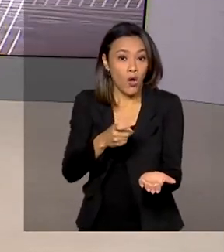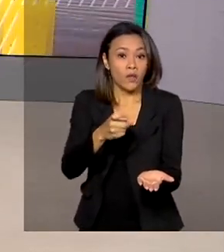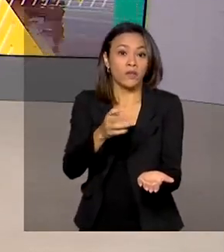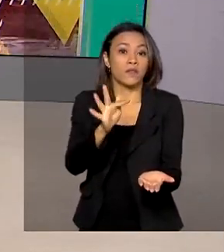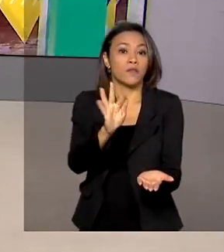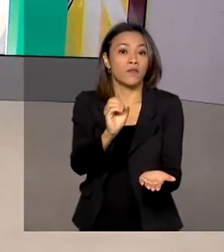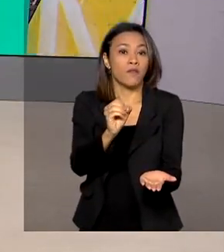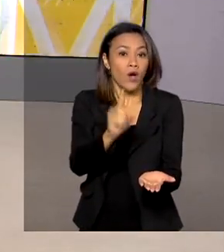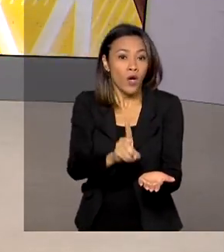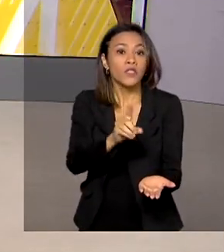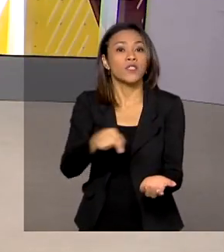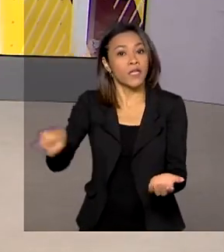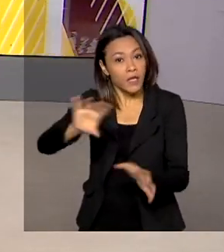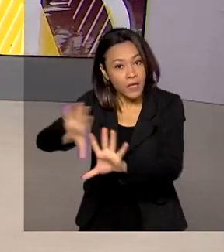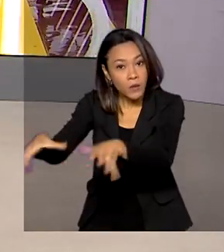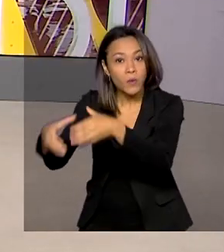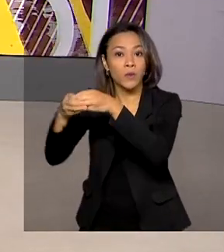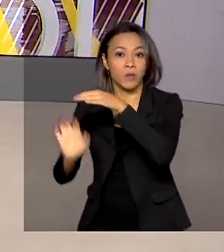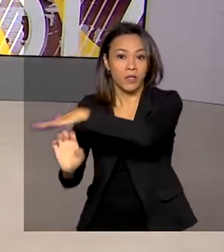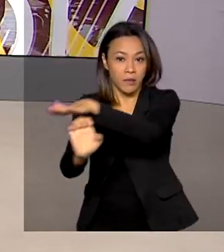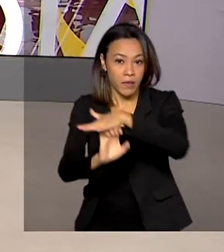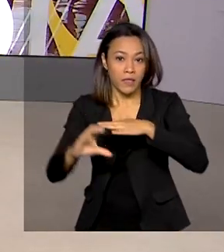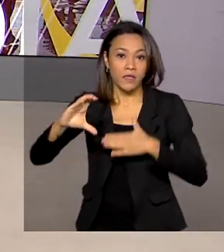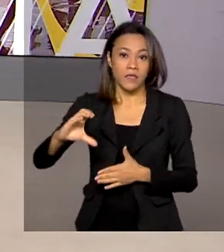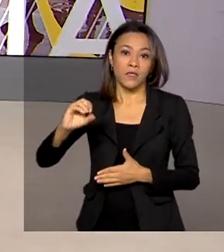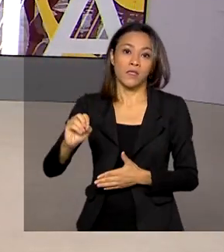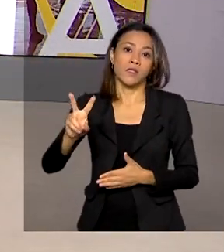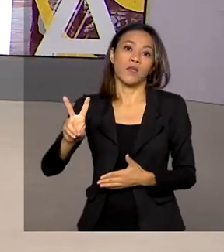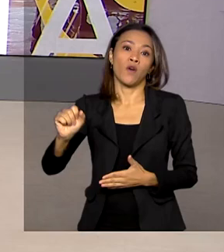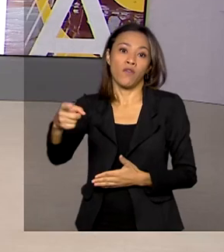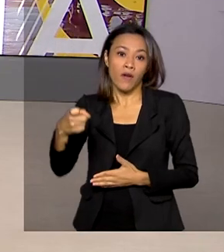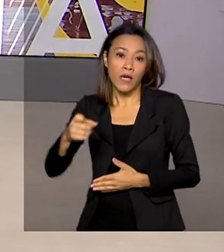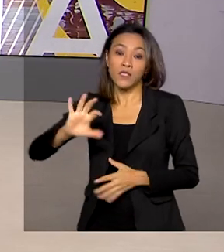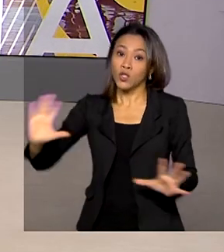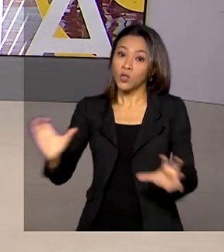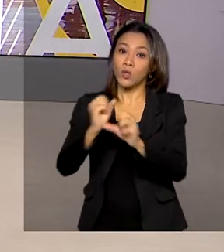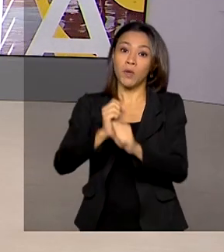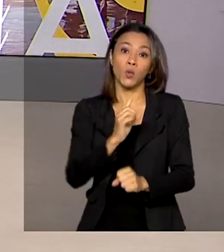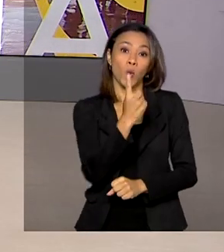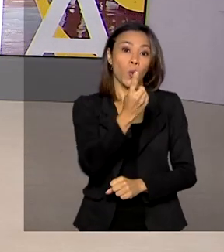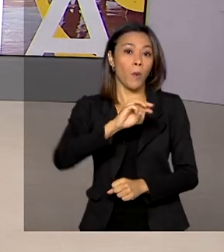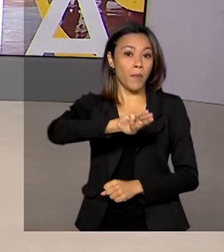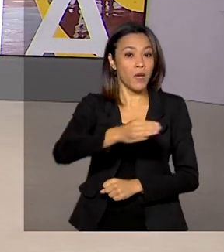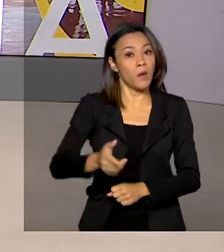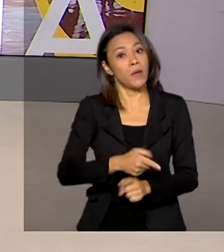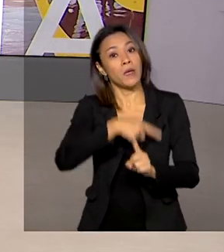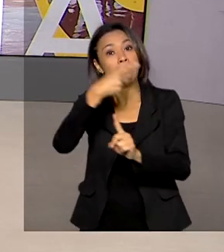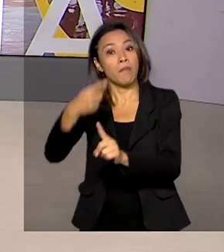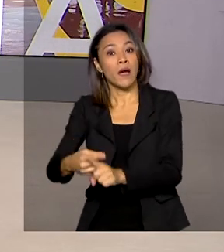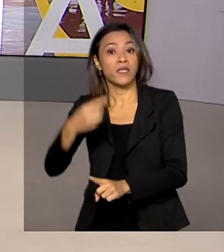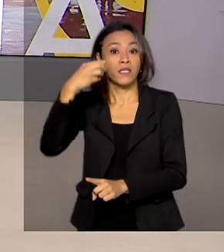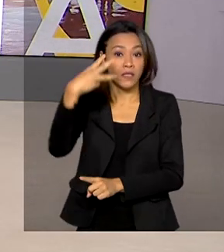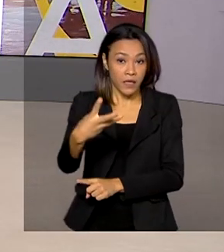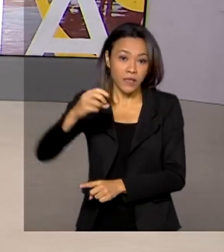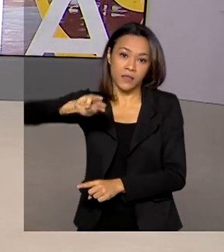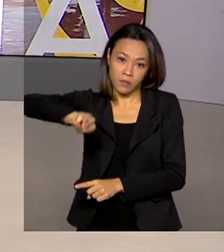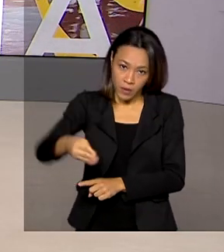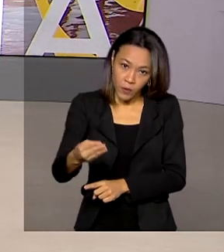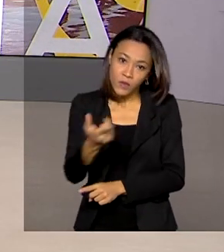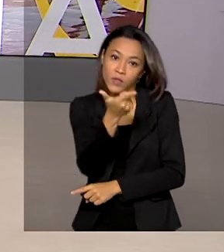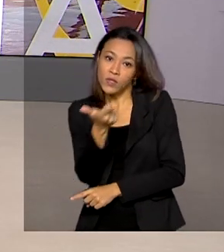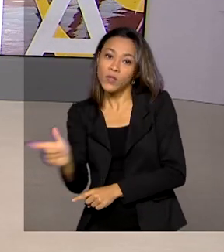chegaram do consórcio Covax Facility, um milhão no total, e outras 3 milhões e 200 mil da Coronavac, do